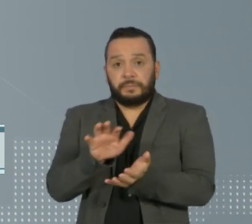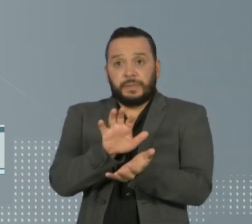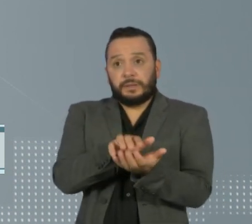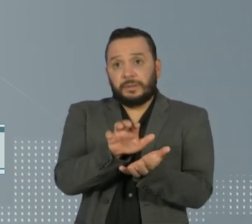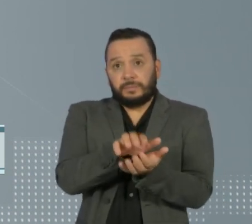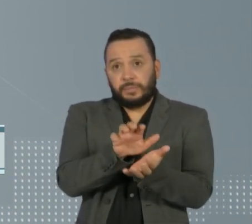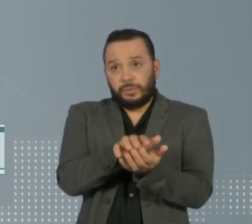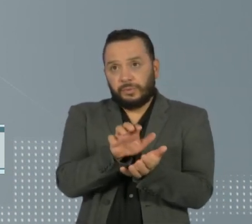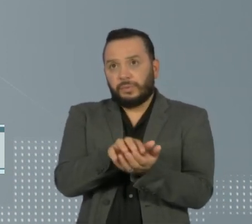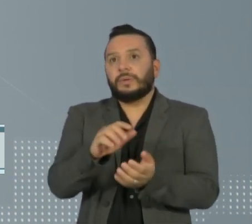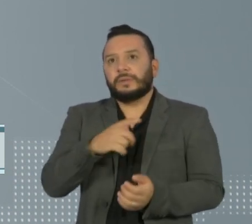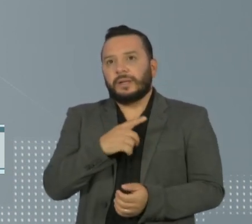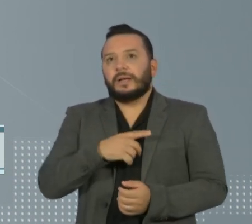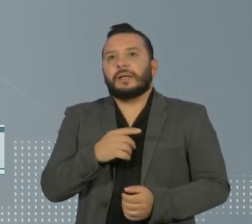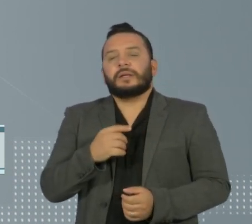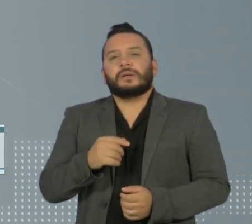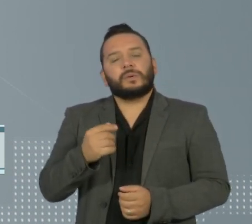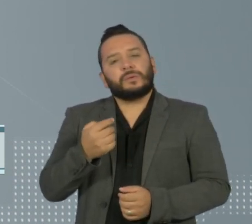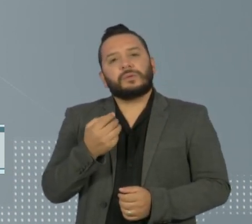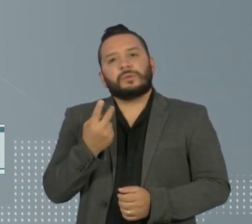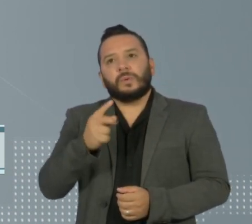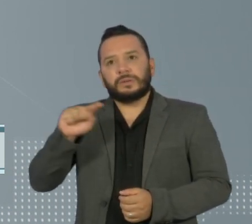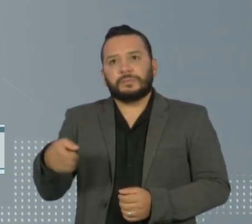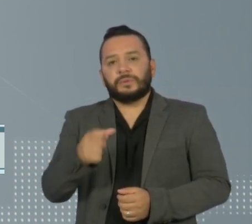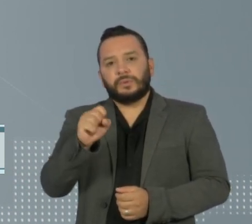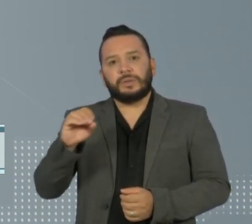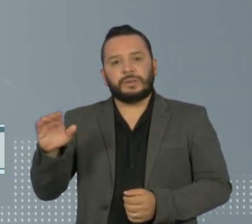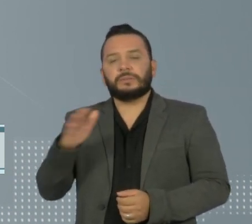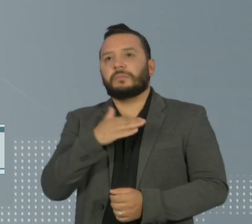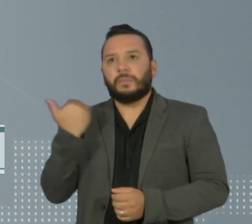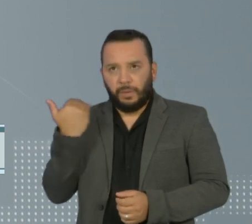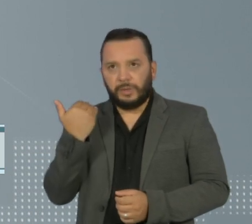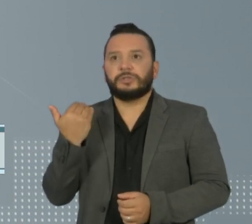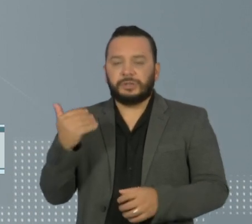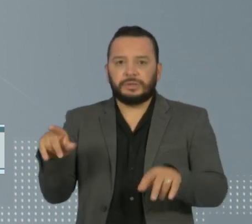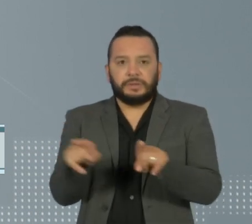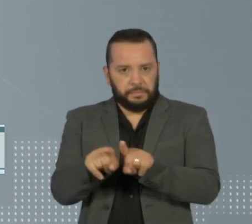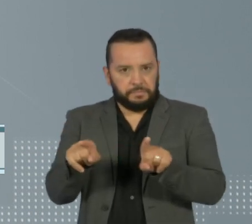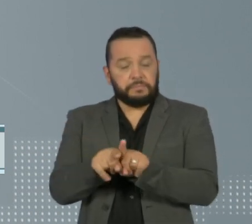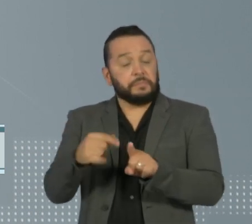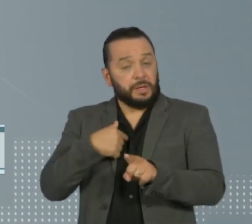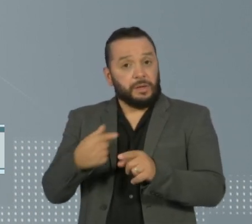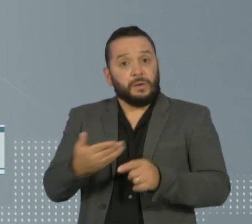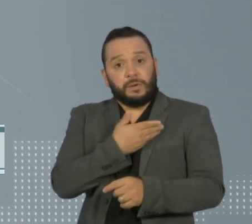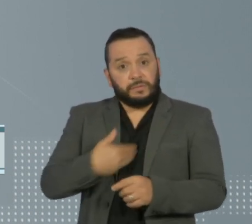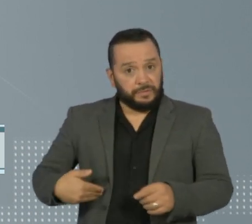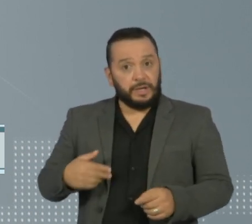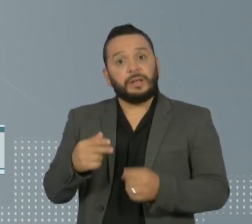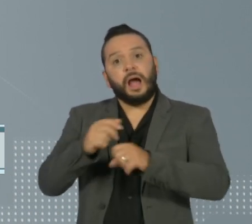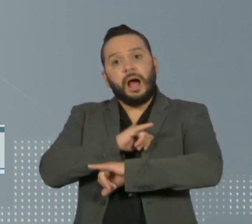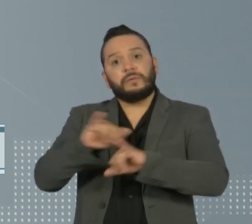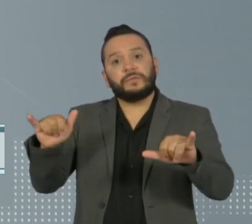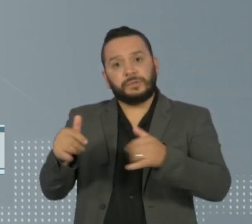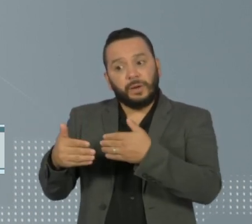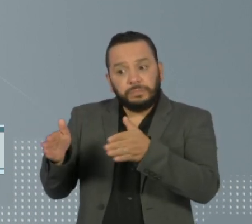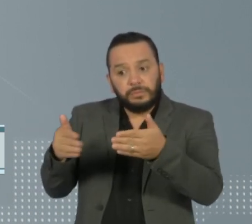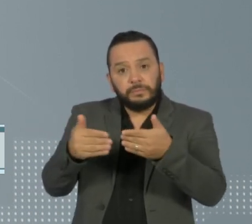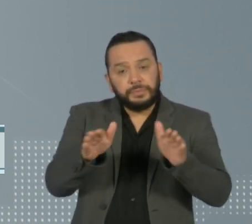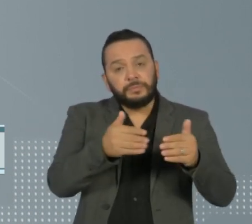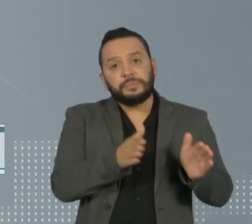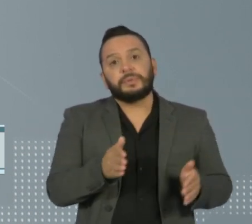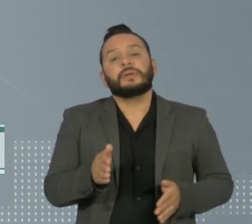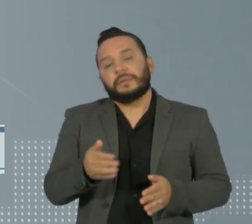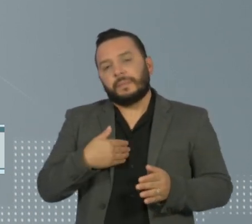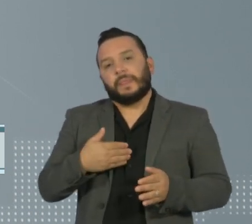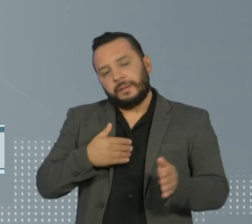de registros e mais de 2.800 mortes. O governo do estado anuncia hoje o plano de reabertura, que deve durar 11 semanas. Na